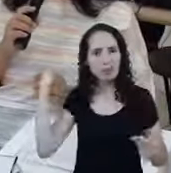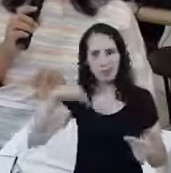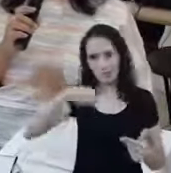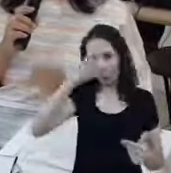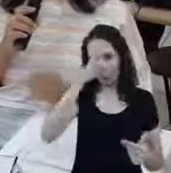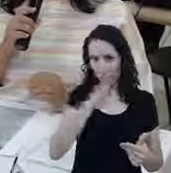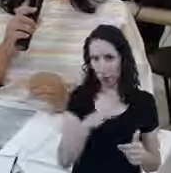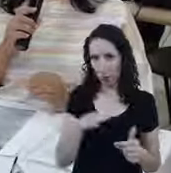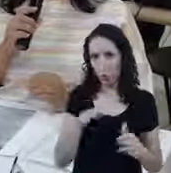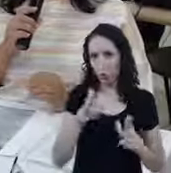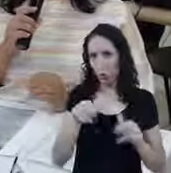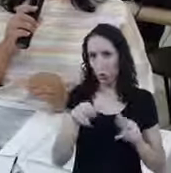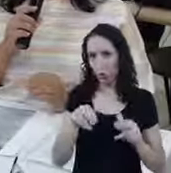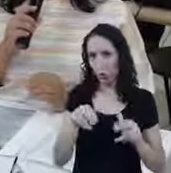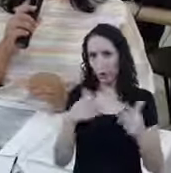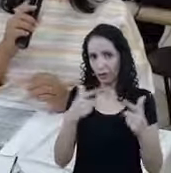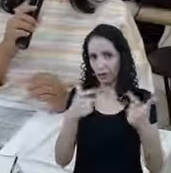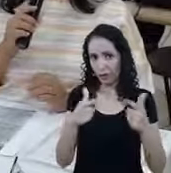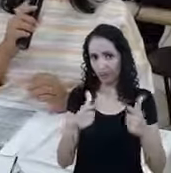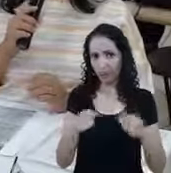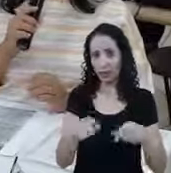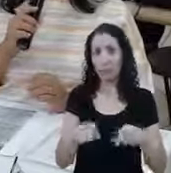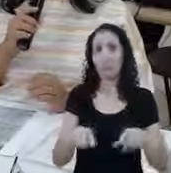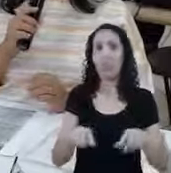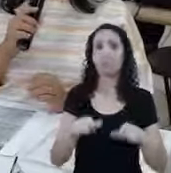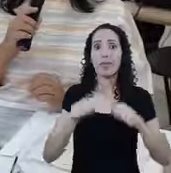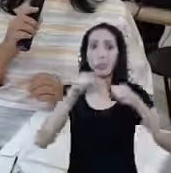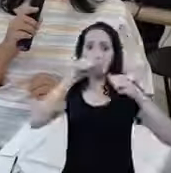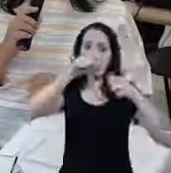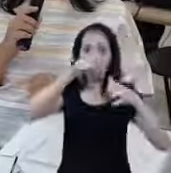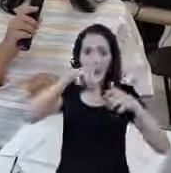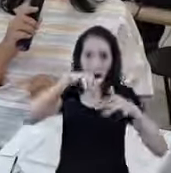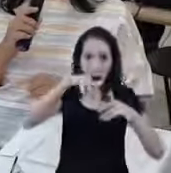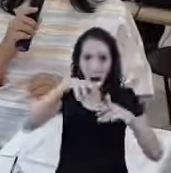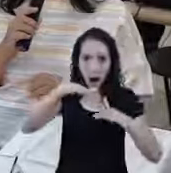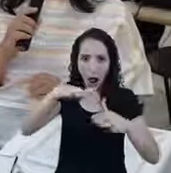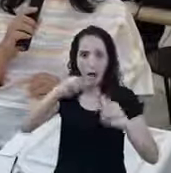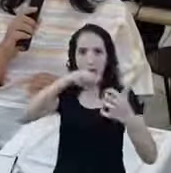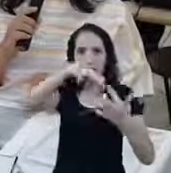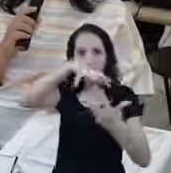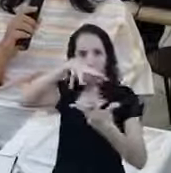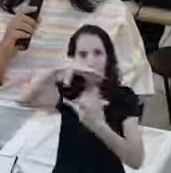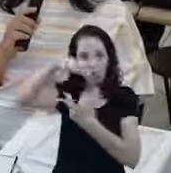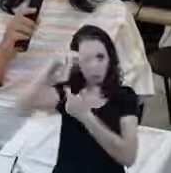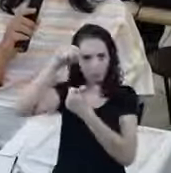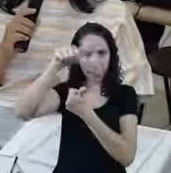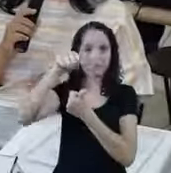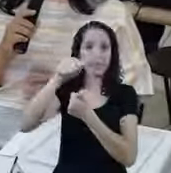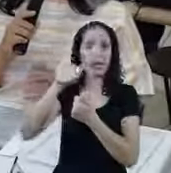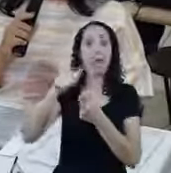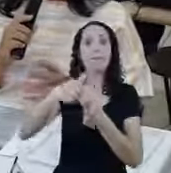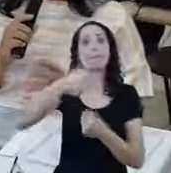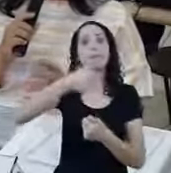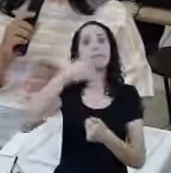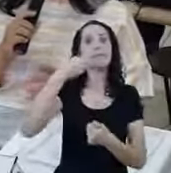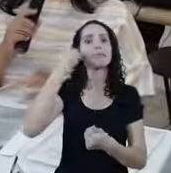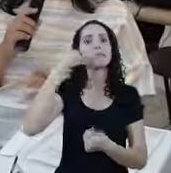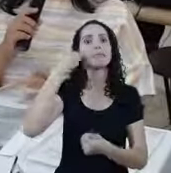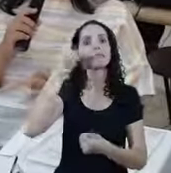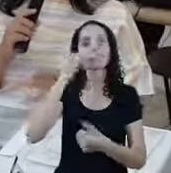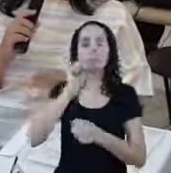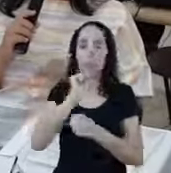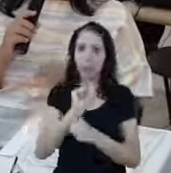Então esse pânico Deriva também De ser a primeira experiência A primeira experiência Então você Pare